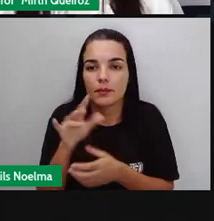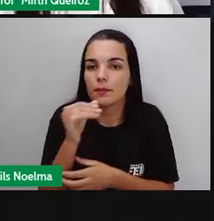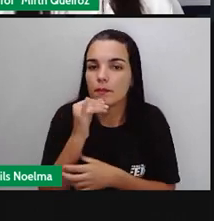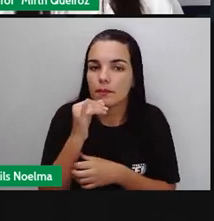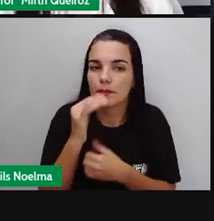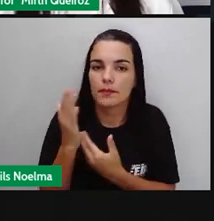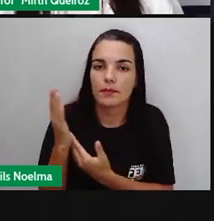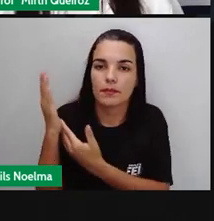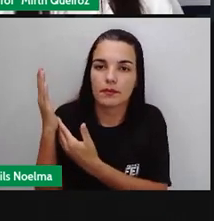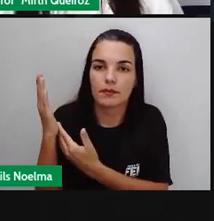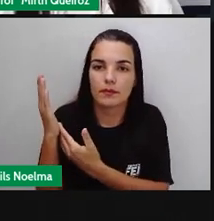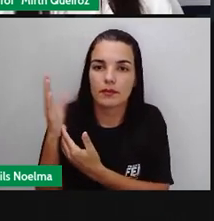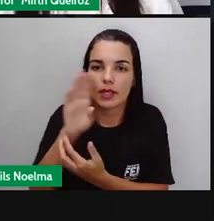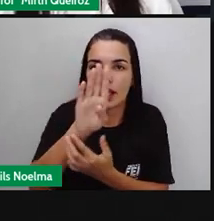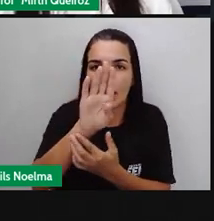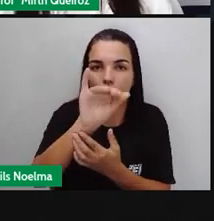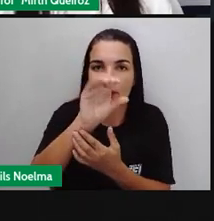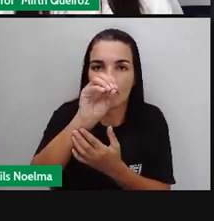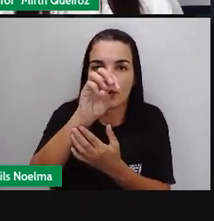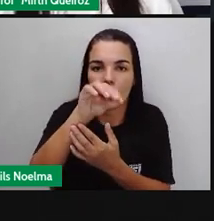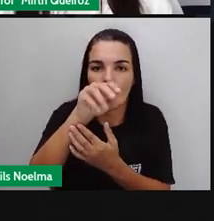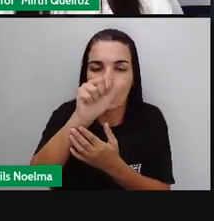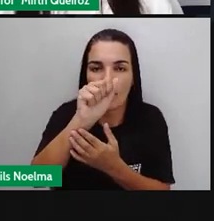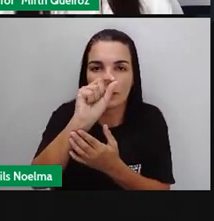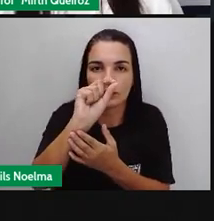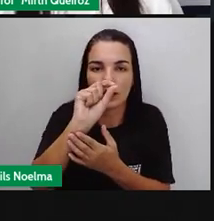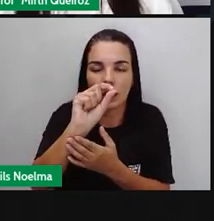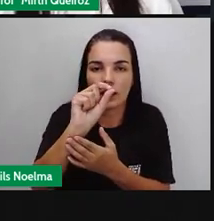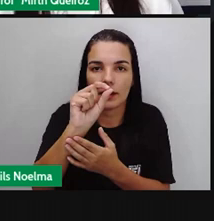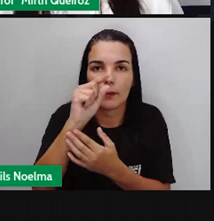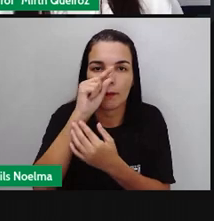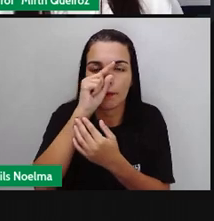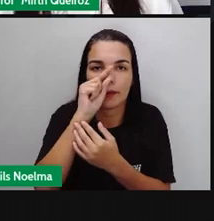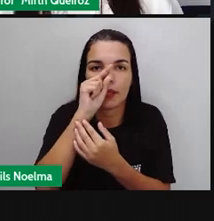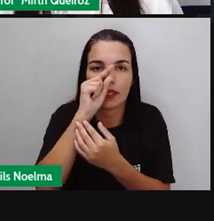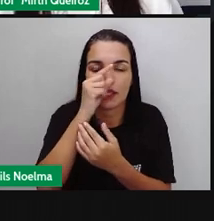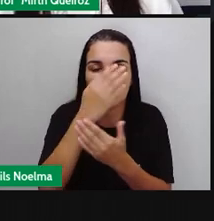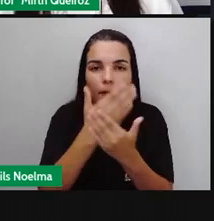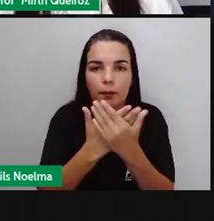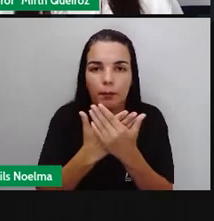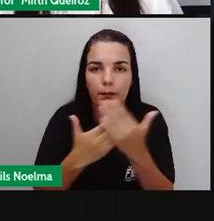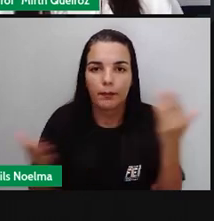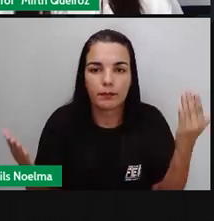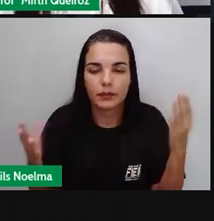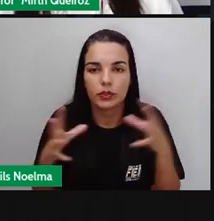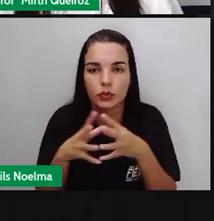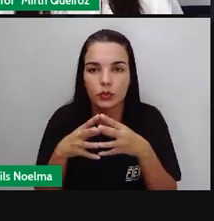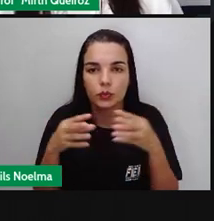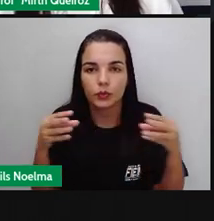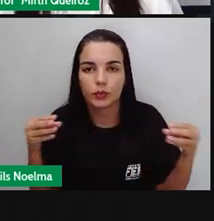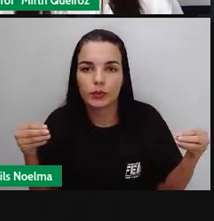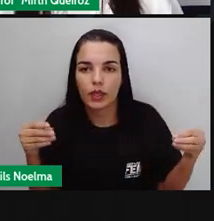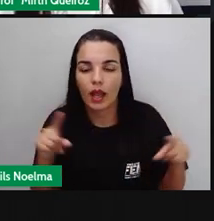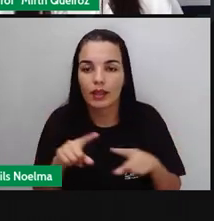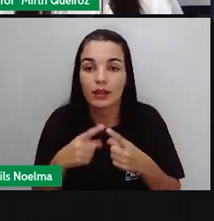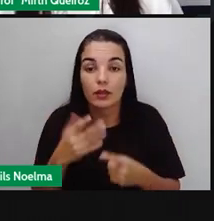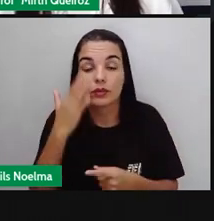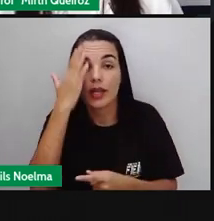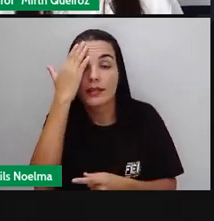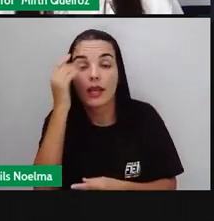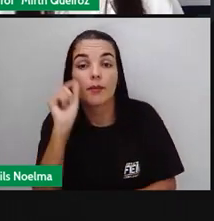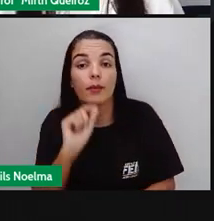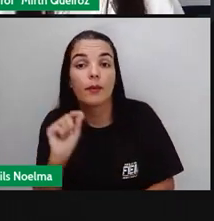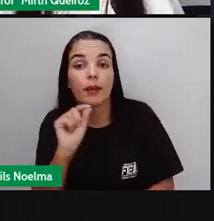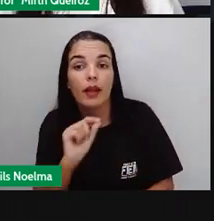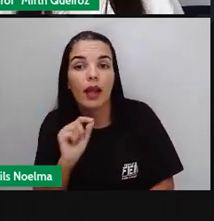exemplo. Biomas com espécies ameaçadas de extinção. Só a partir desse título a gente já compreende o assunto